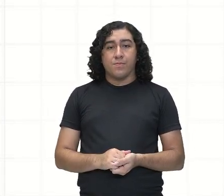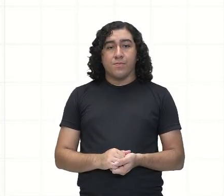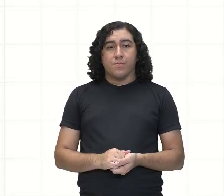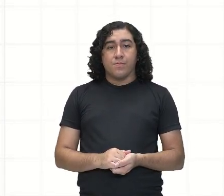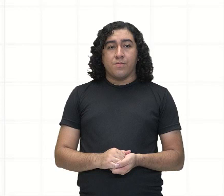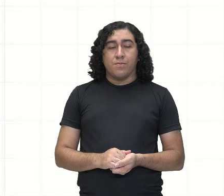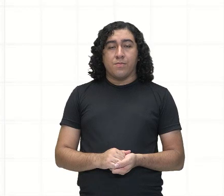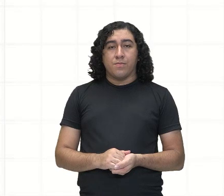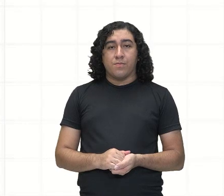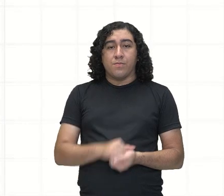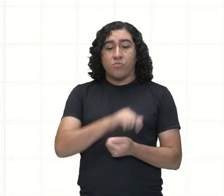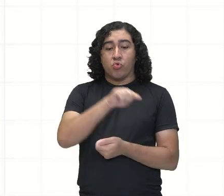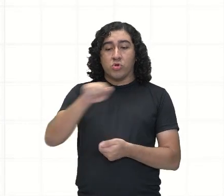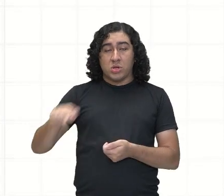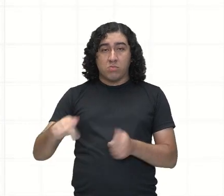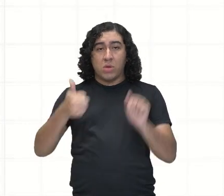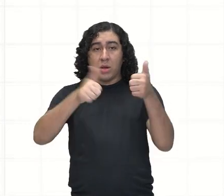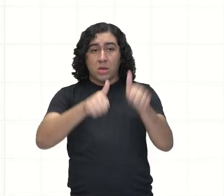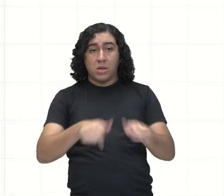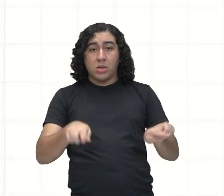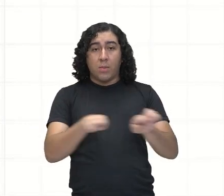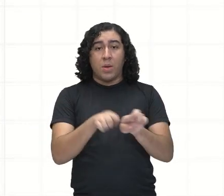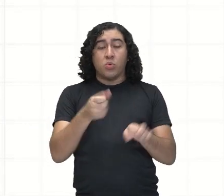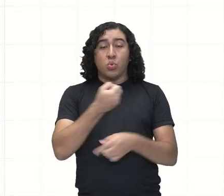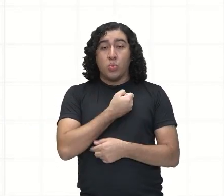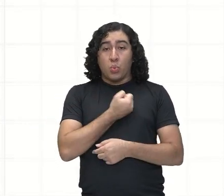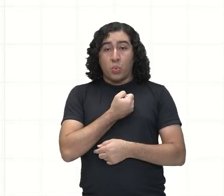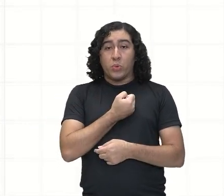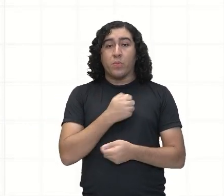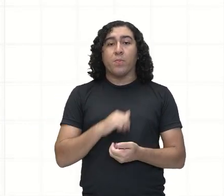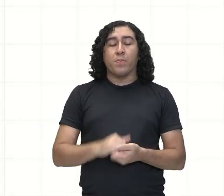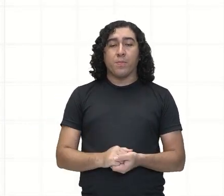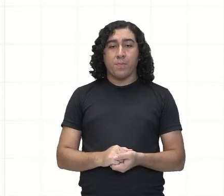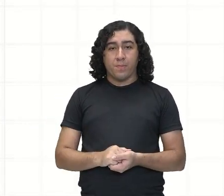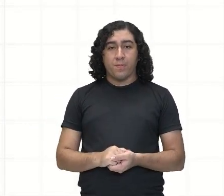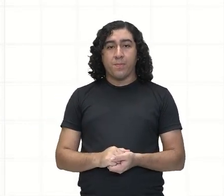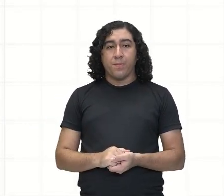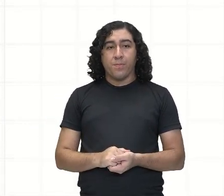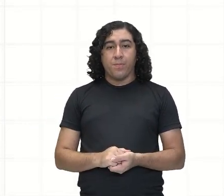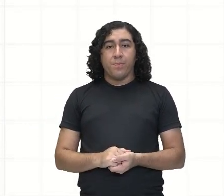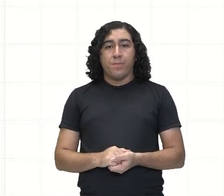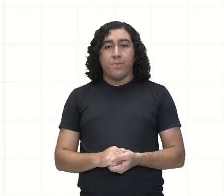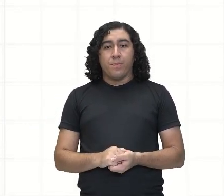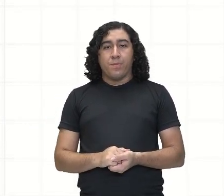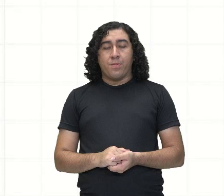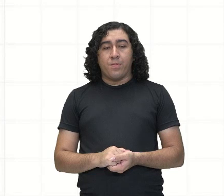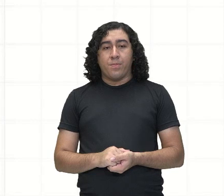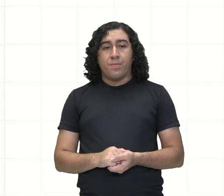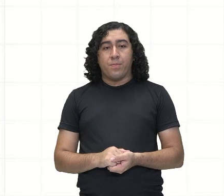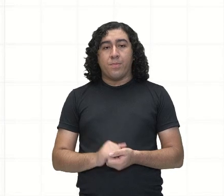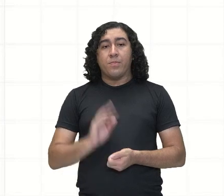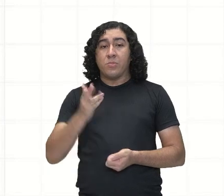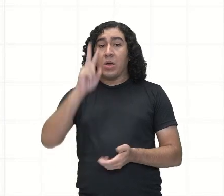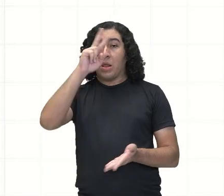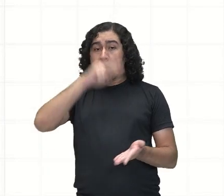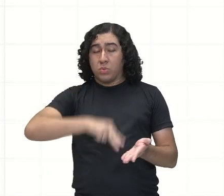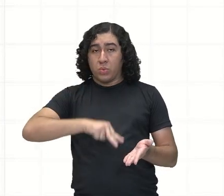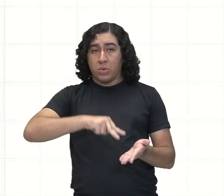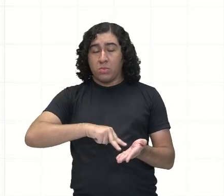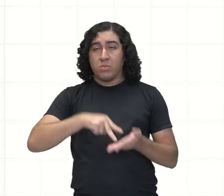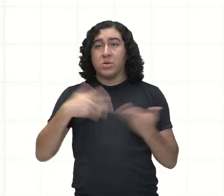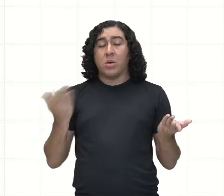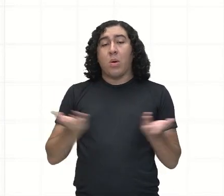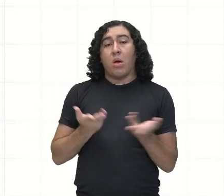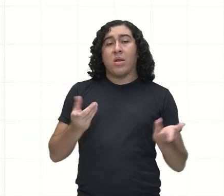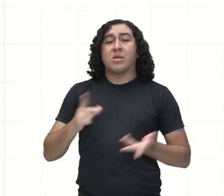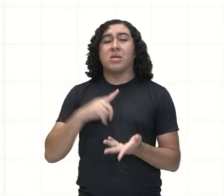vai analisar também os números, né? Ó, eu já fiz a leitura, mas eu venho aqui e dou